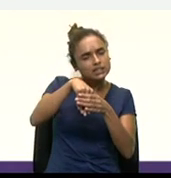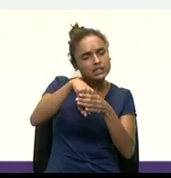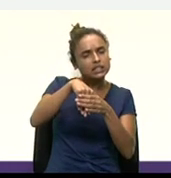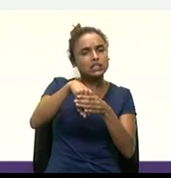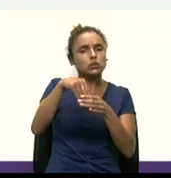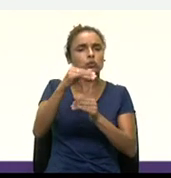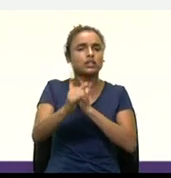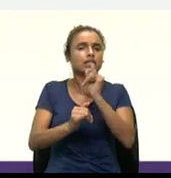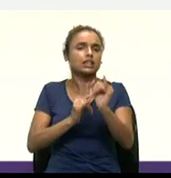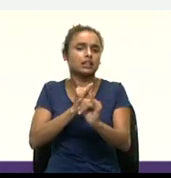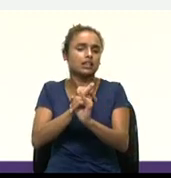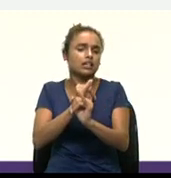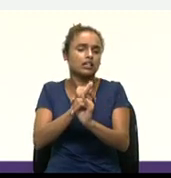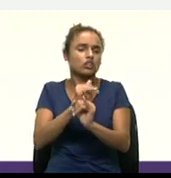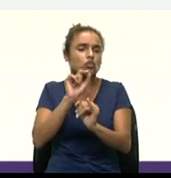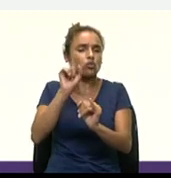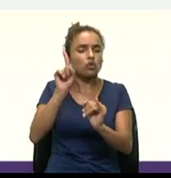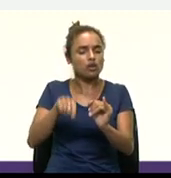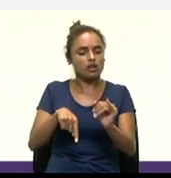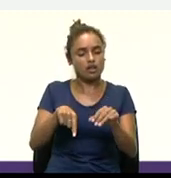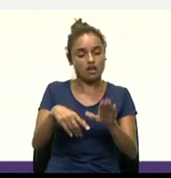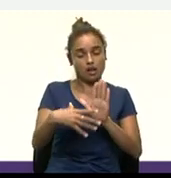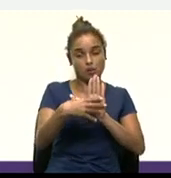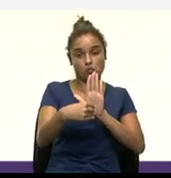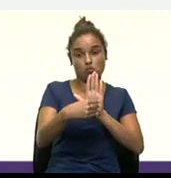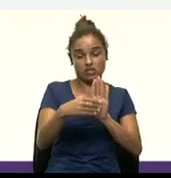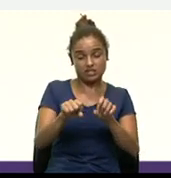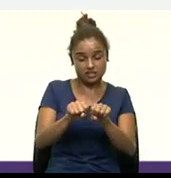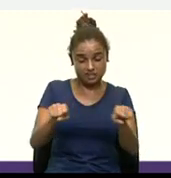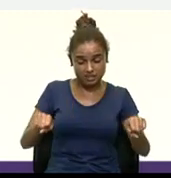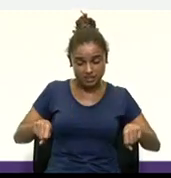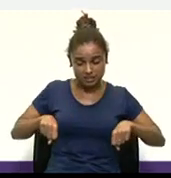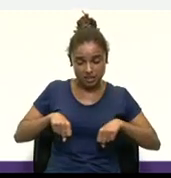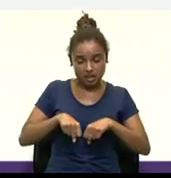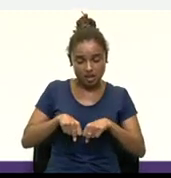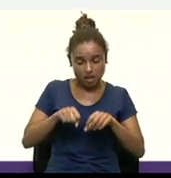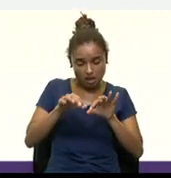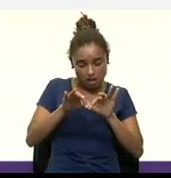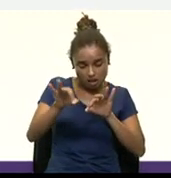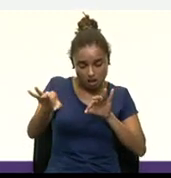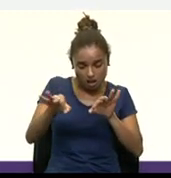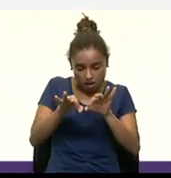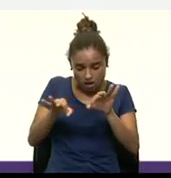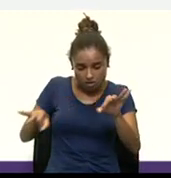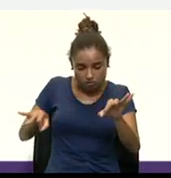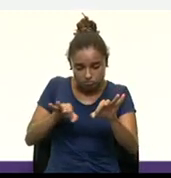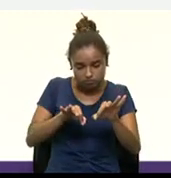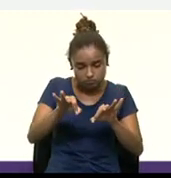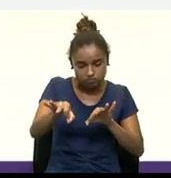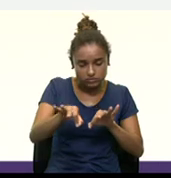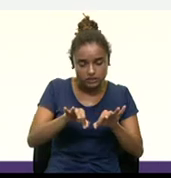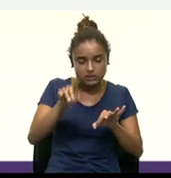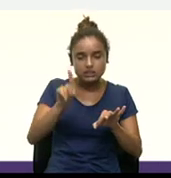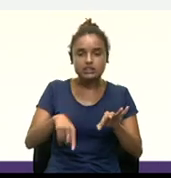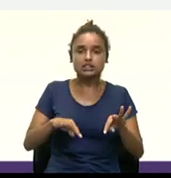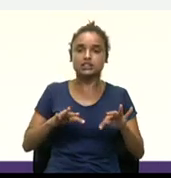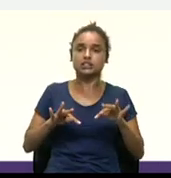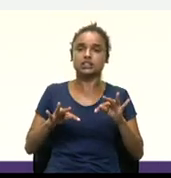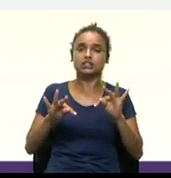é um sistema que funciona ponta a ponto ou, uma tecnologia,